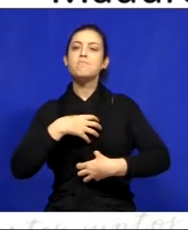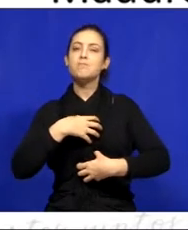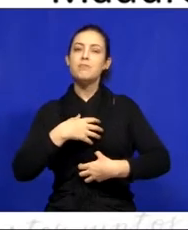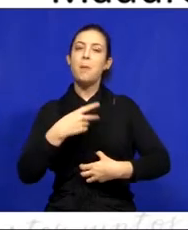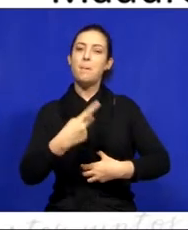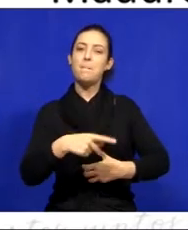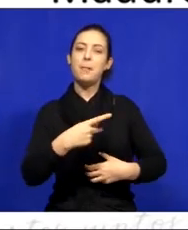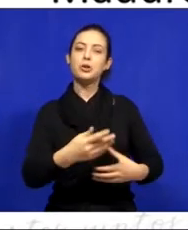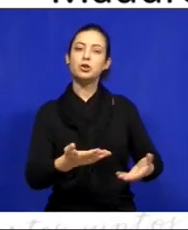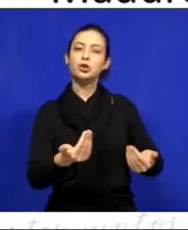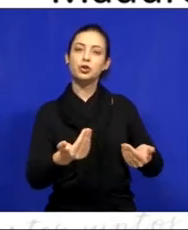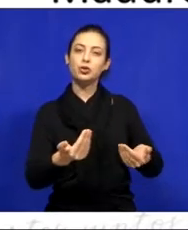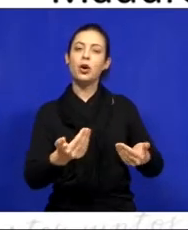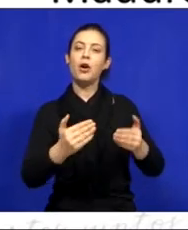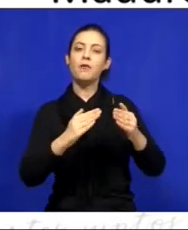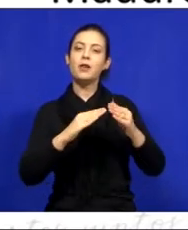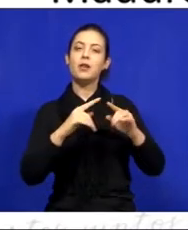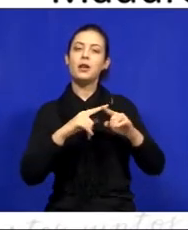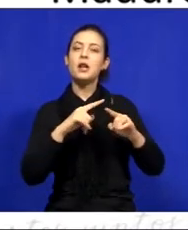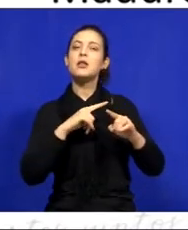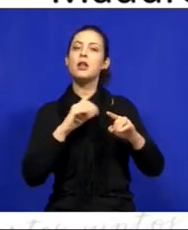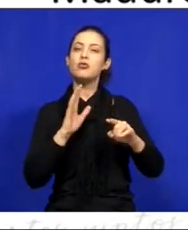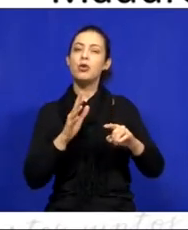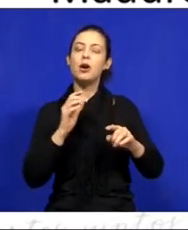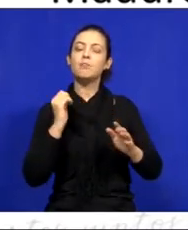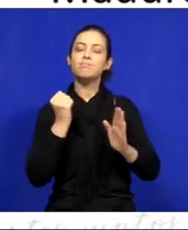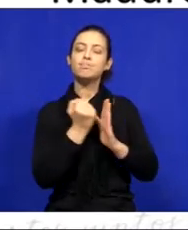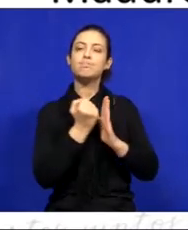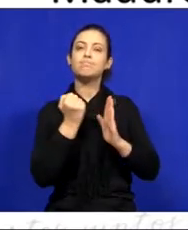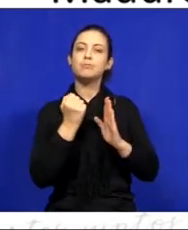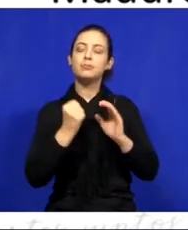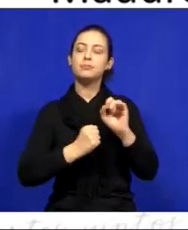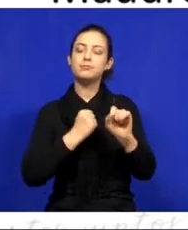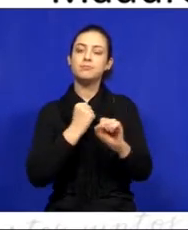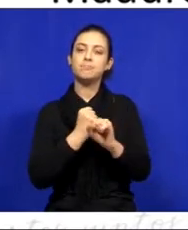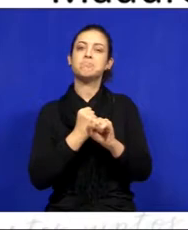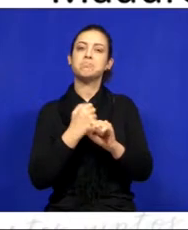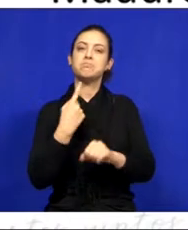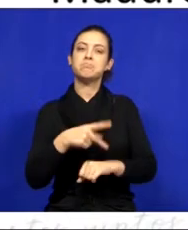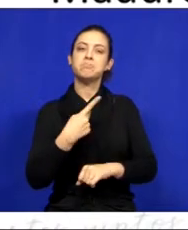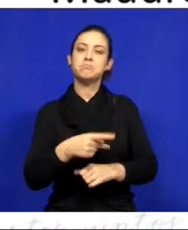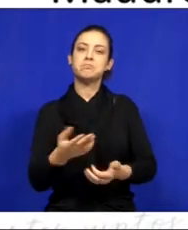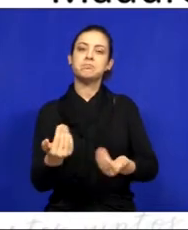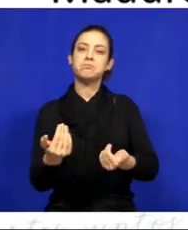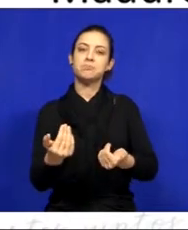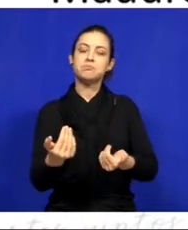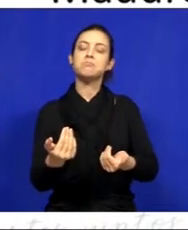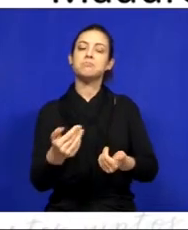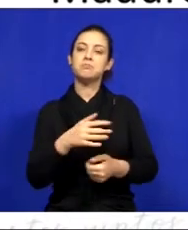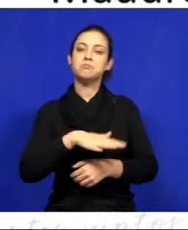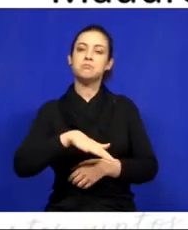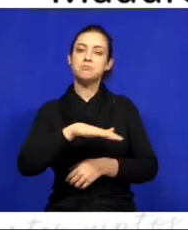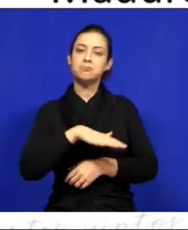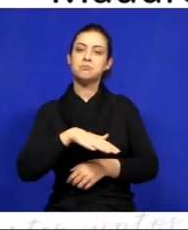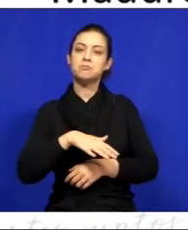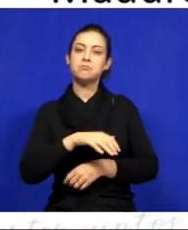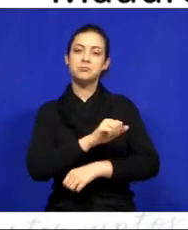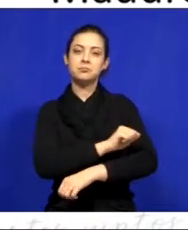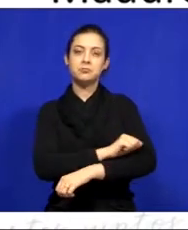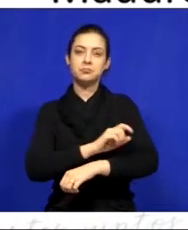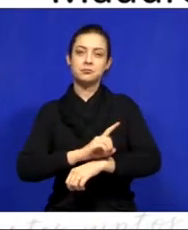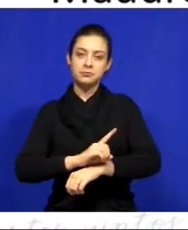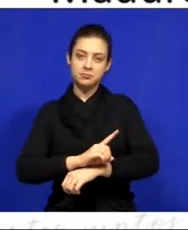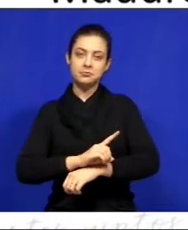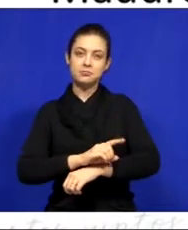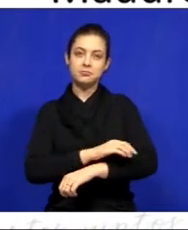jovens na nossa igreja madureira. Então, foi um ano marcante para os jovens e adolescentes da Assembleia de Deus,